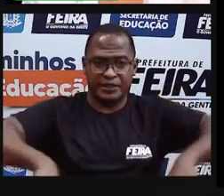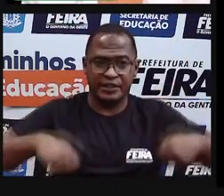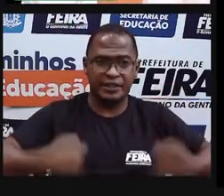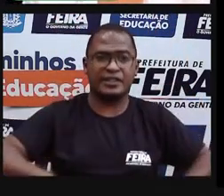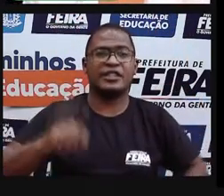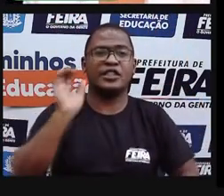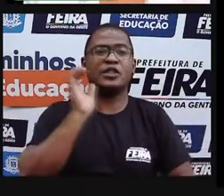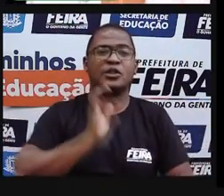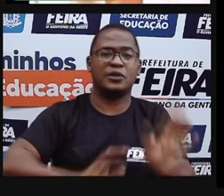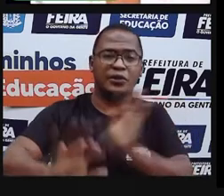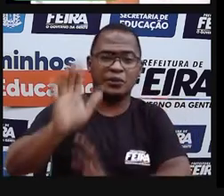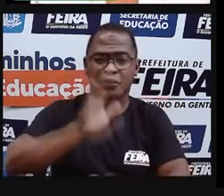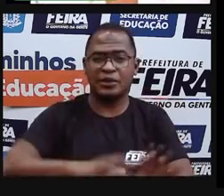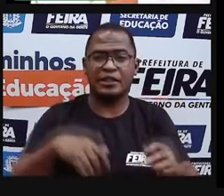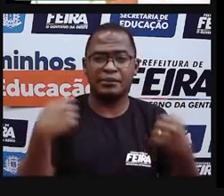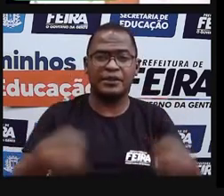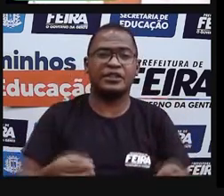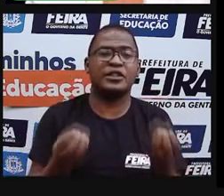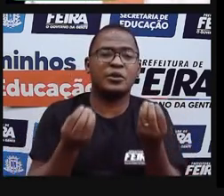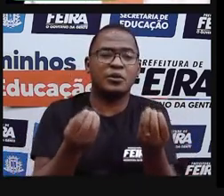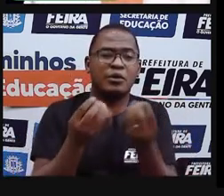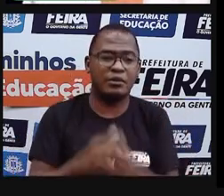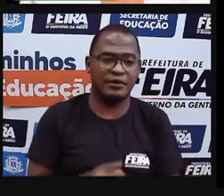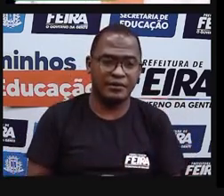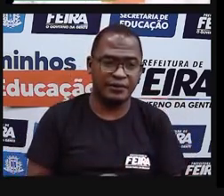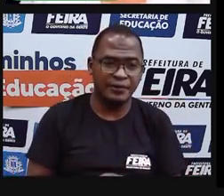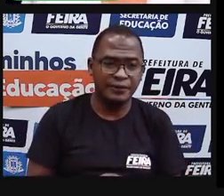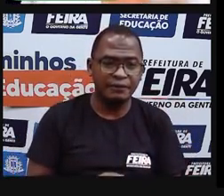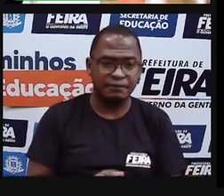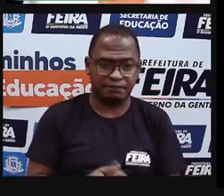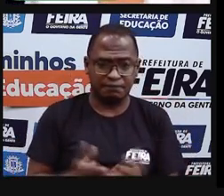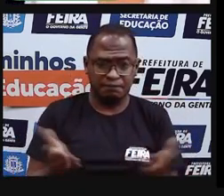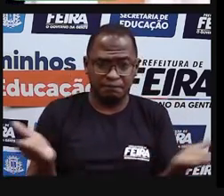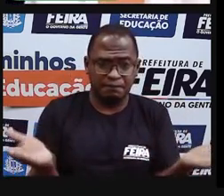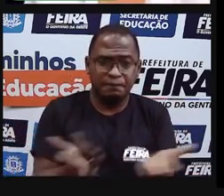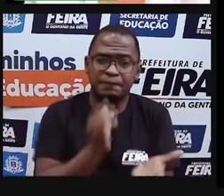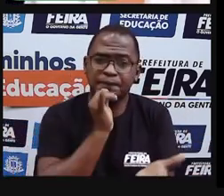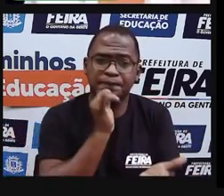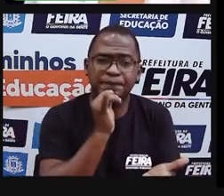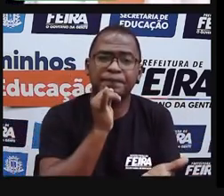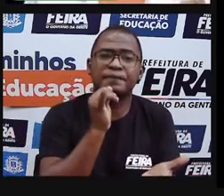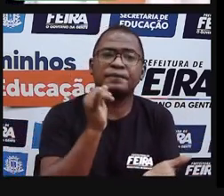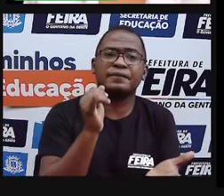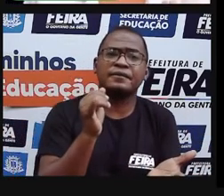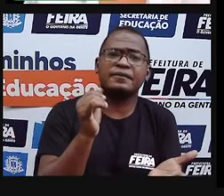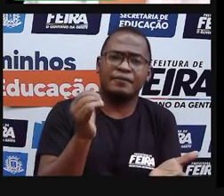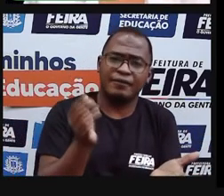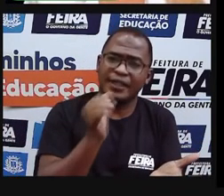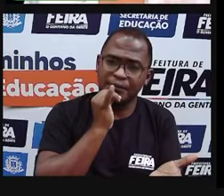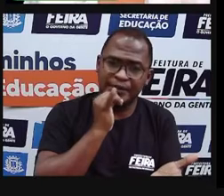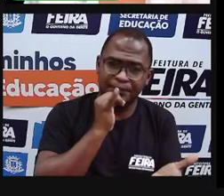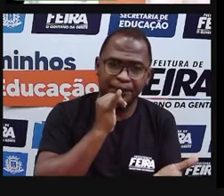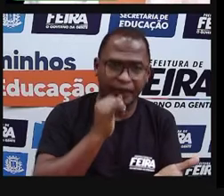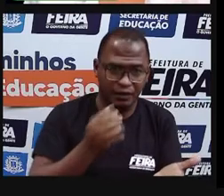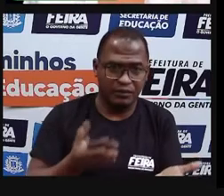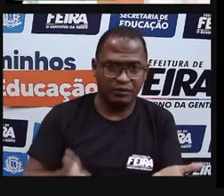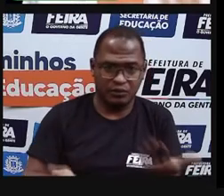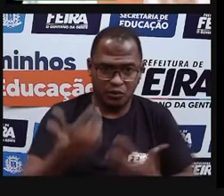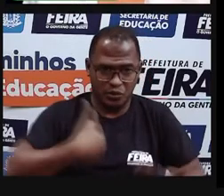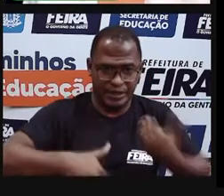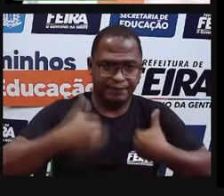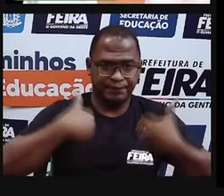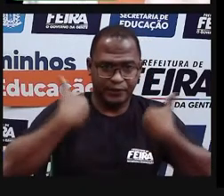esperar que esse cuidado venha só dos médicos, venha só de outros profissionais. A gente precisa fazer a nossa parte.